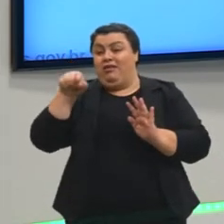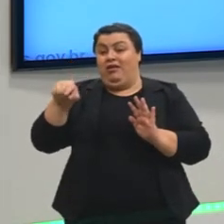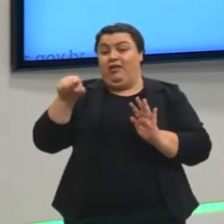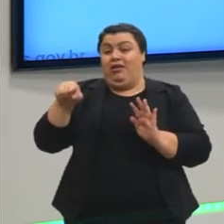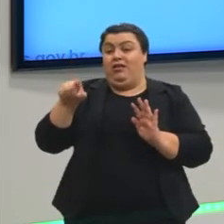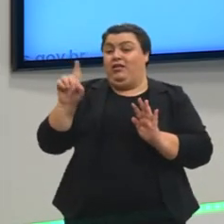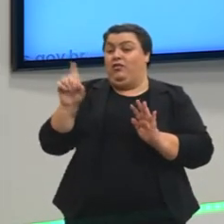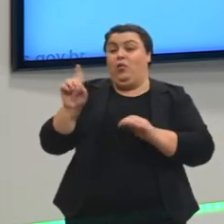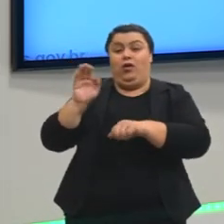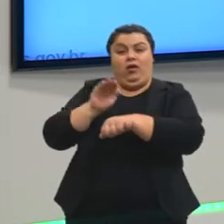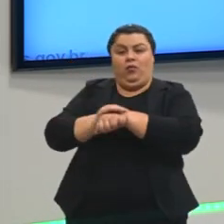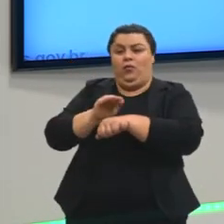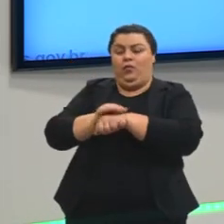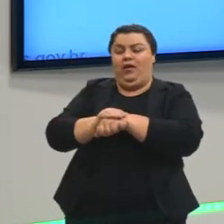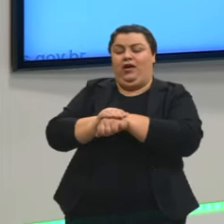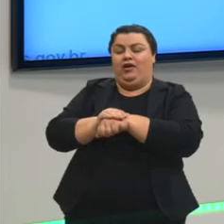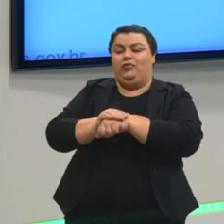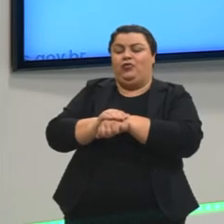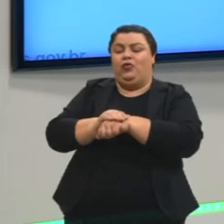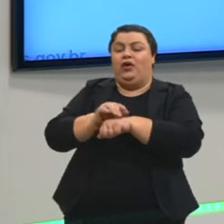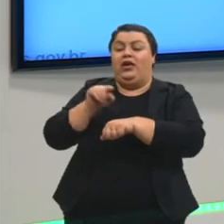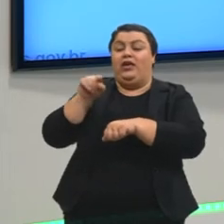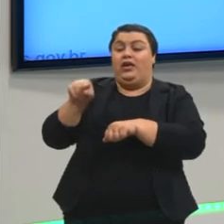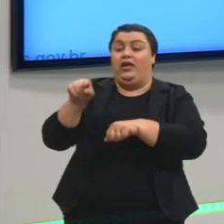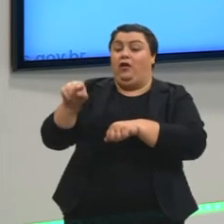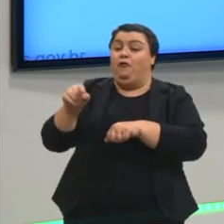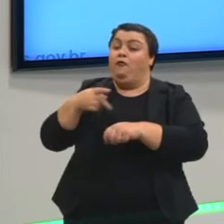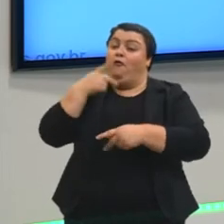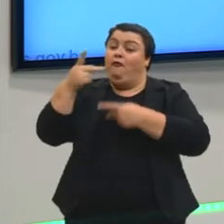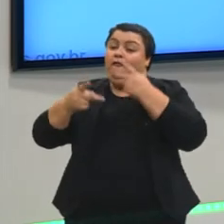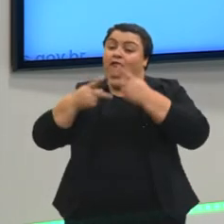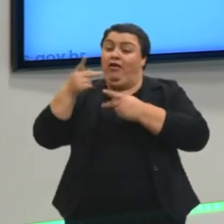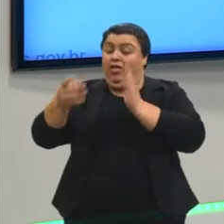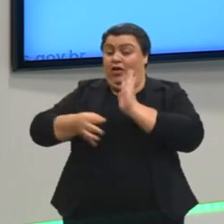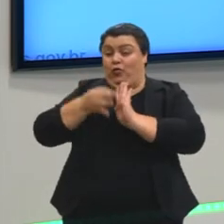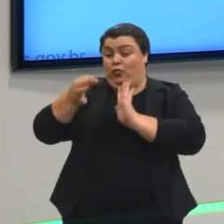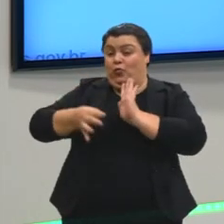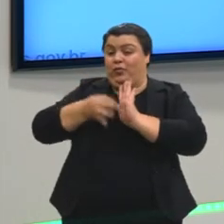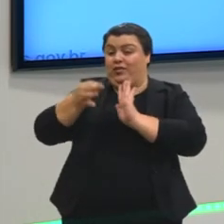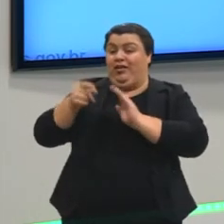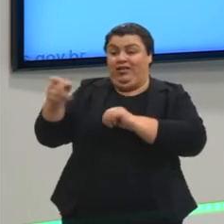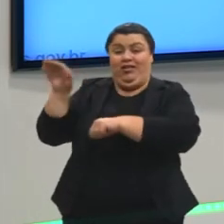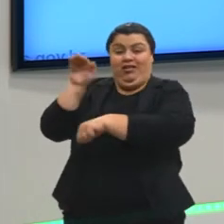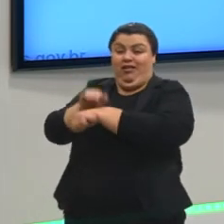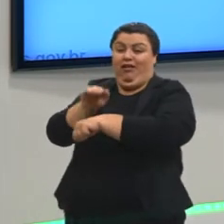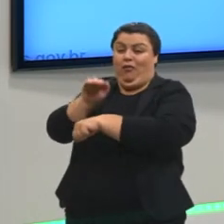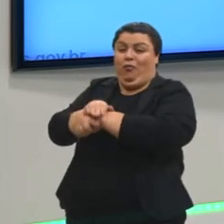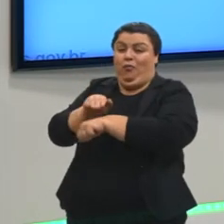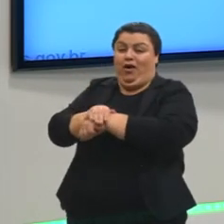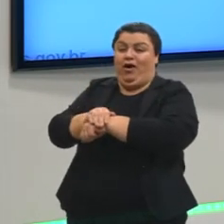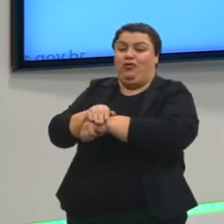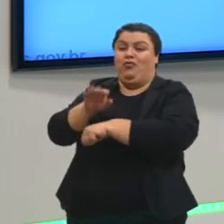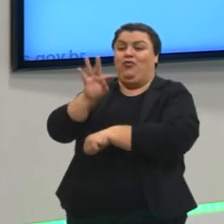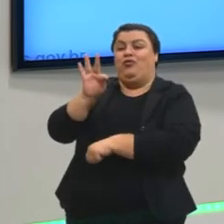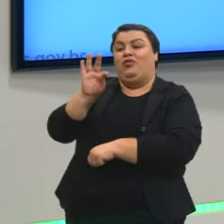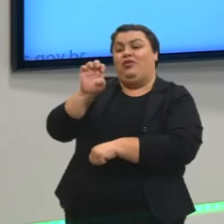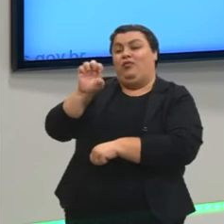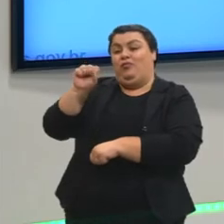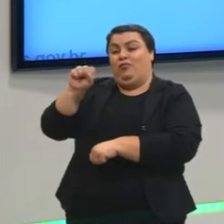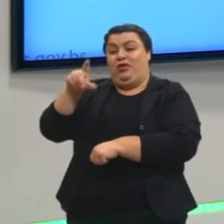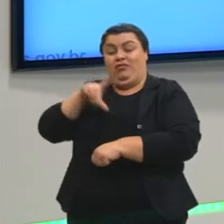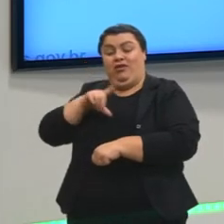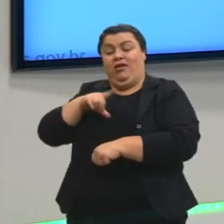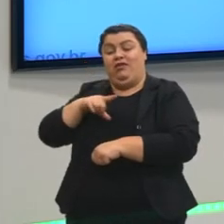argumentar para que todos se convençam de que eu estou correto. Ele é culpado. Eu tenho uma tese. Ele é culpado.